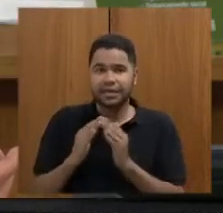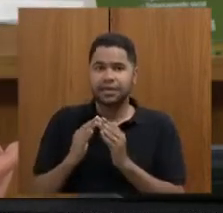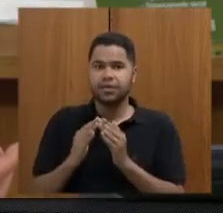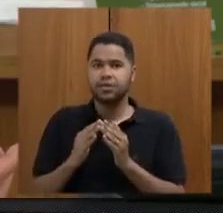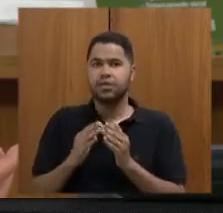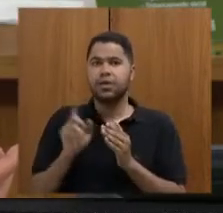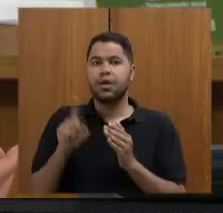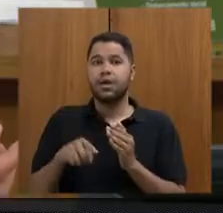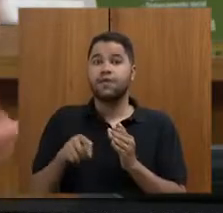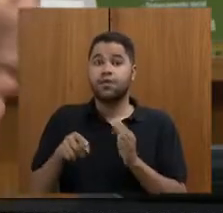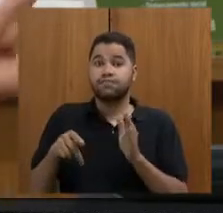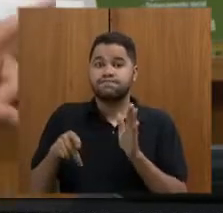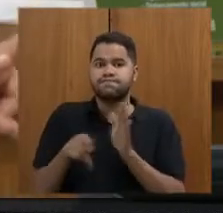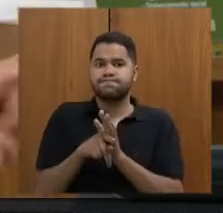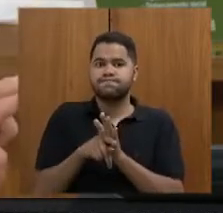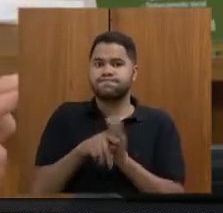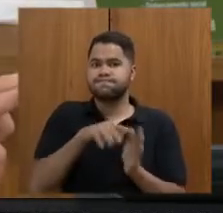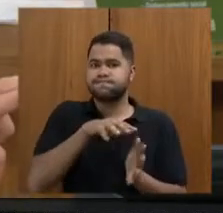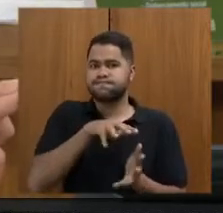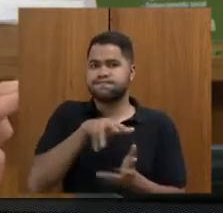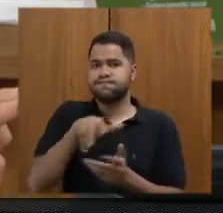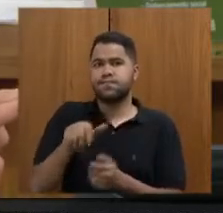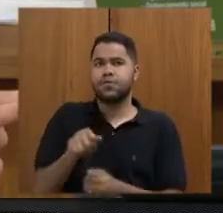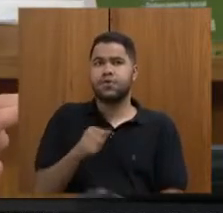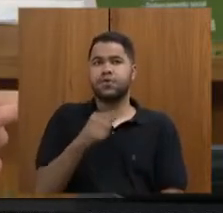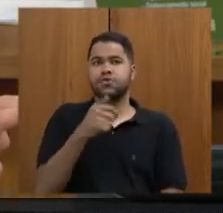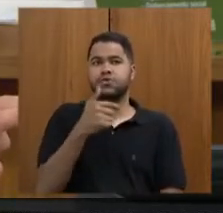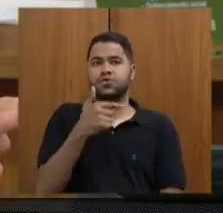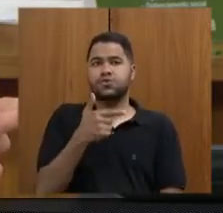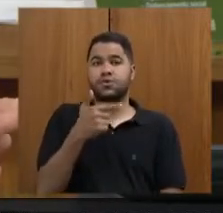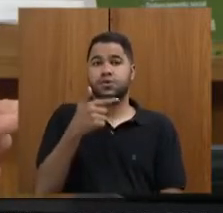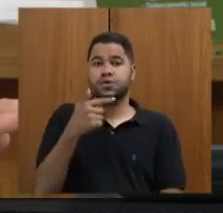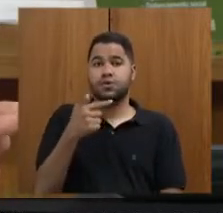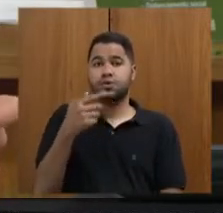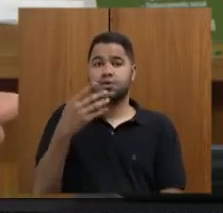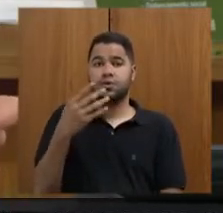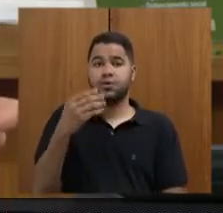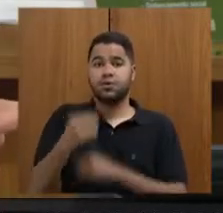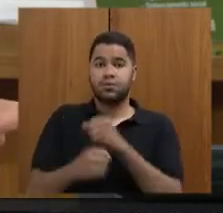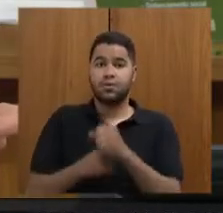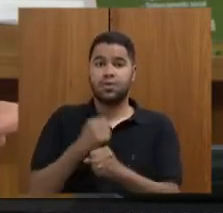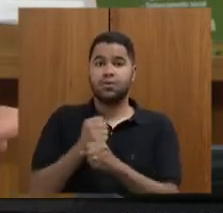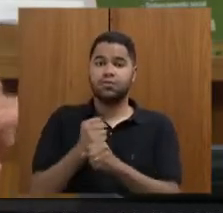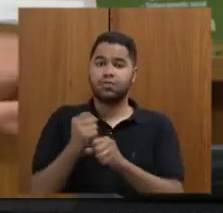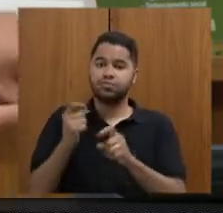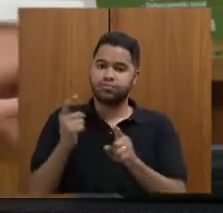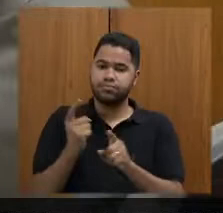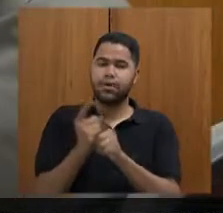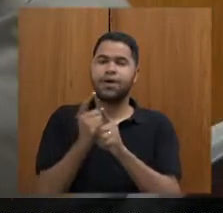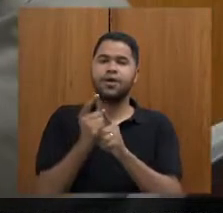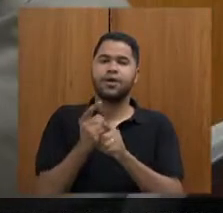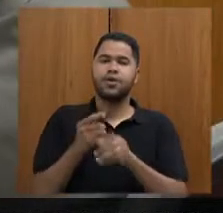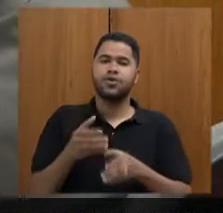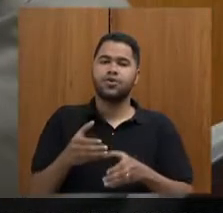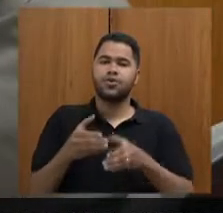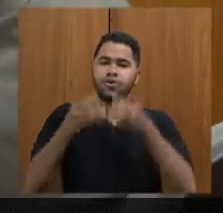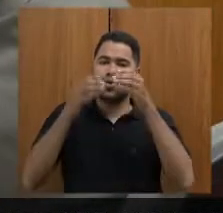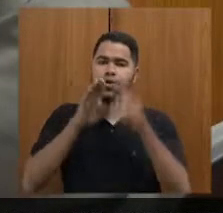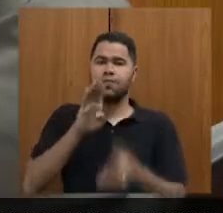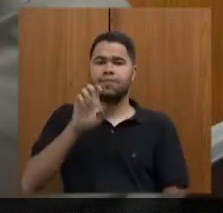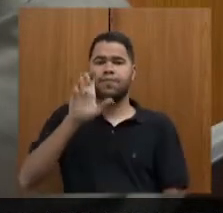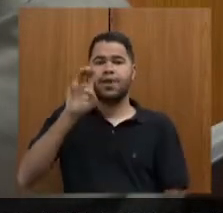passado foi patrimônio mundial, 274 anos depois, elas vão se encontrar na Torre de Belém no dia da independência.